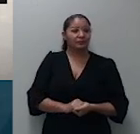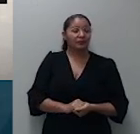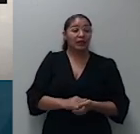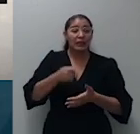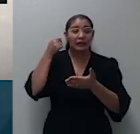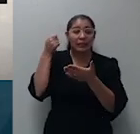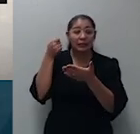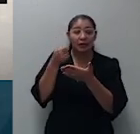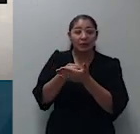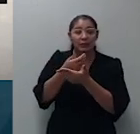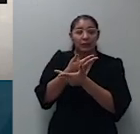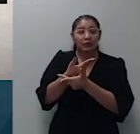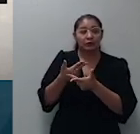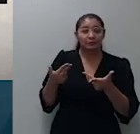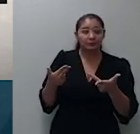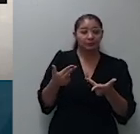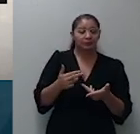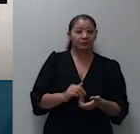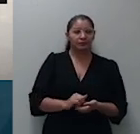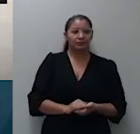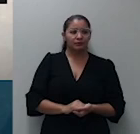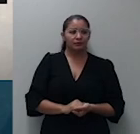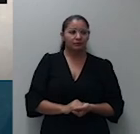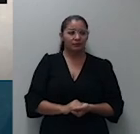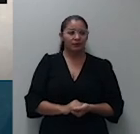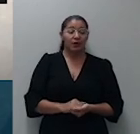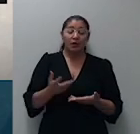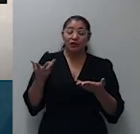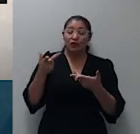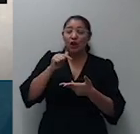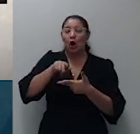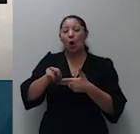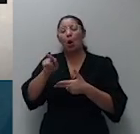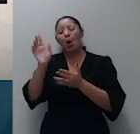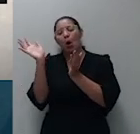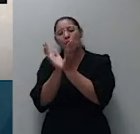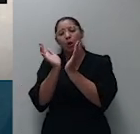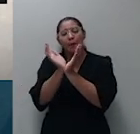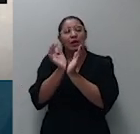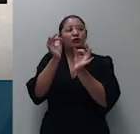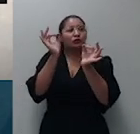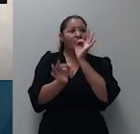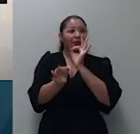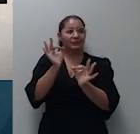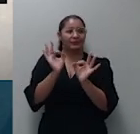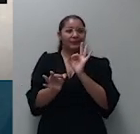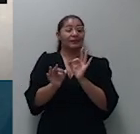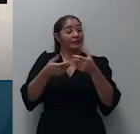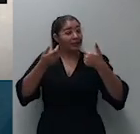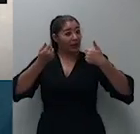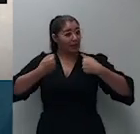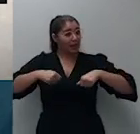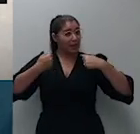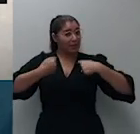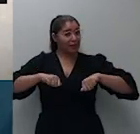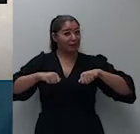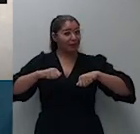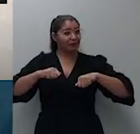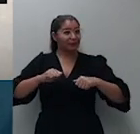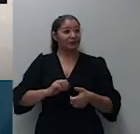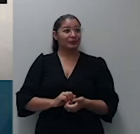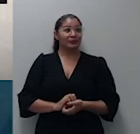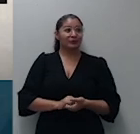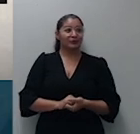pelo acórdão proferido por aquela mesma turma julgadora seria necessário o reexame segundo eu da